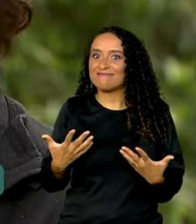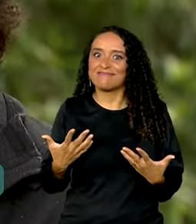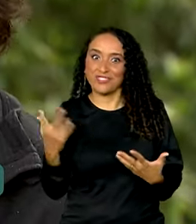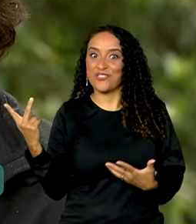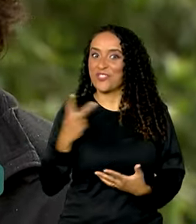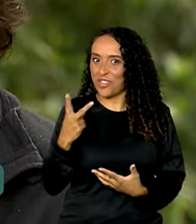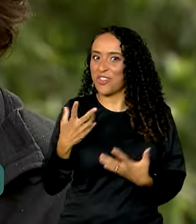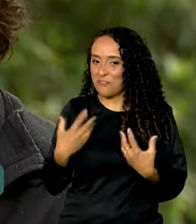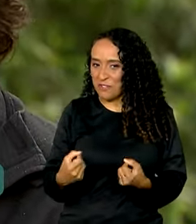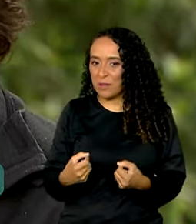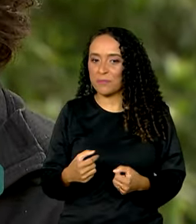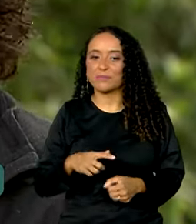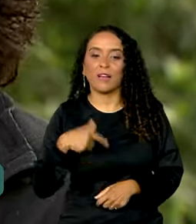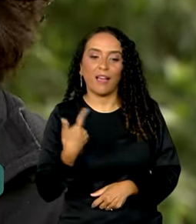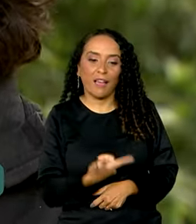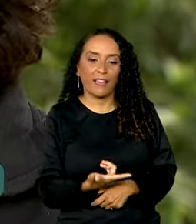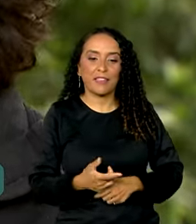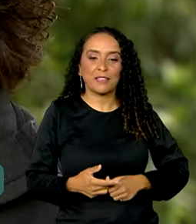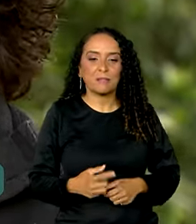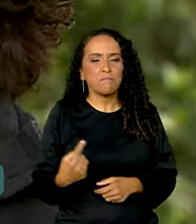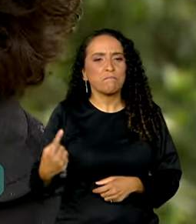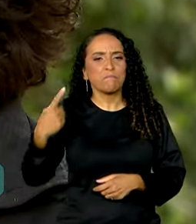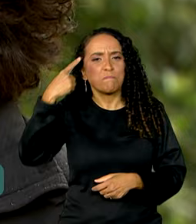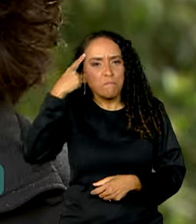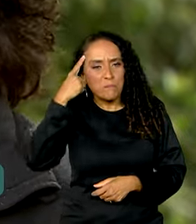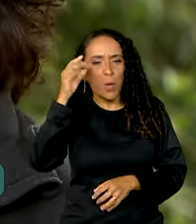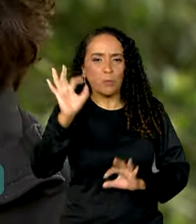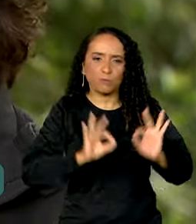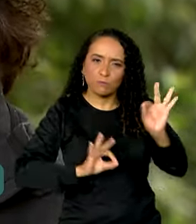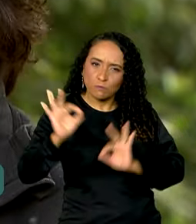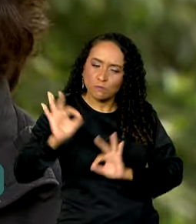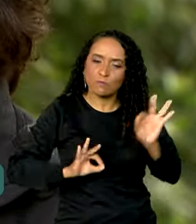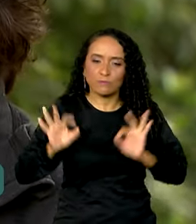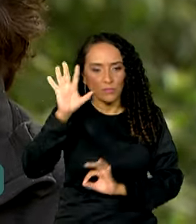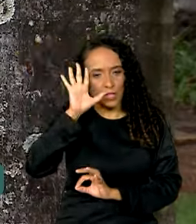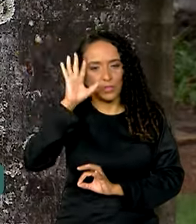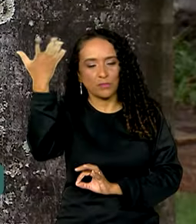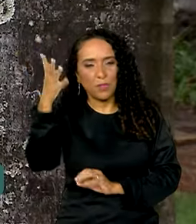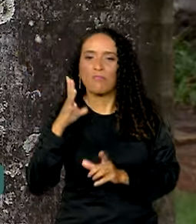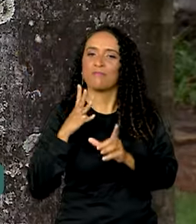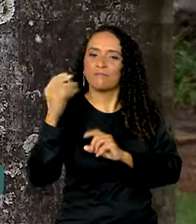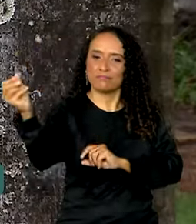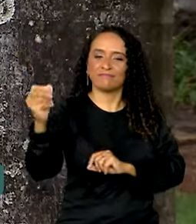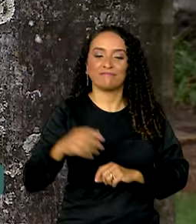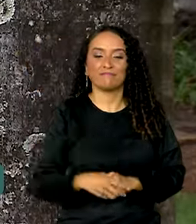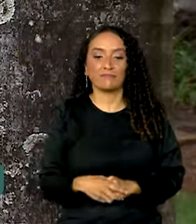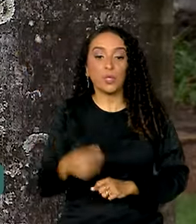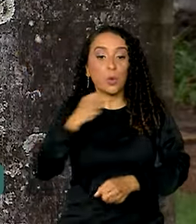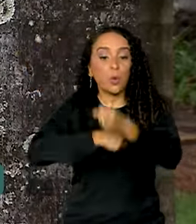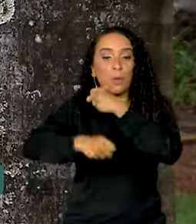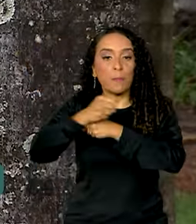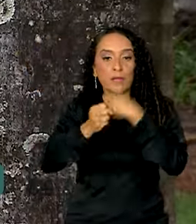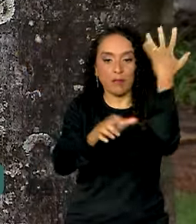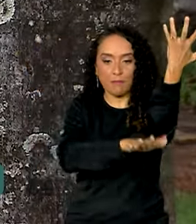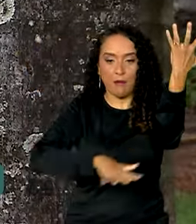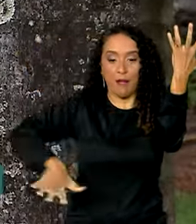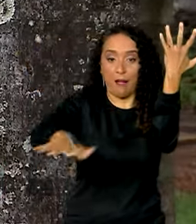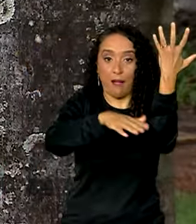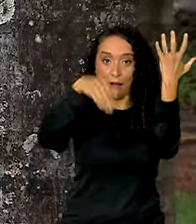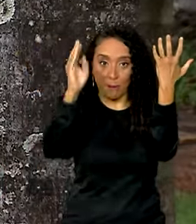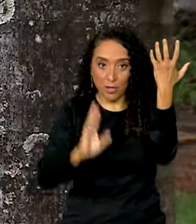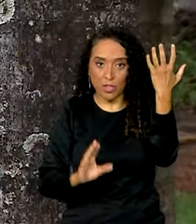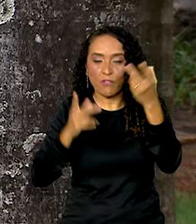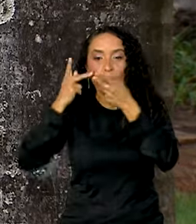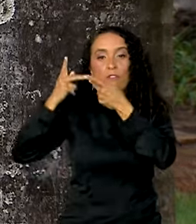alguém não somos nós? Foi quando a gente pensou e se programou e decidiu sair. No ano passado, os parques nacionais brasileiros